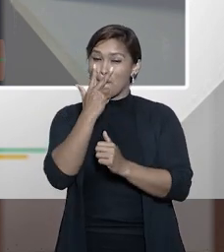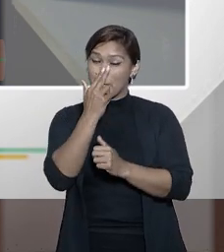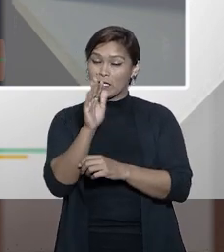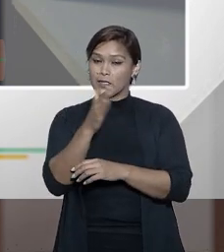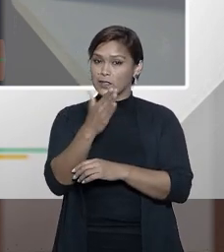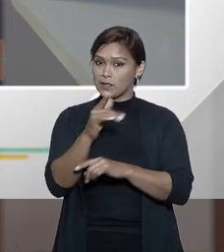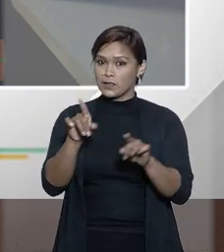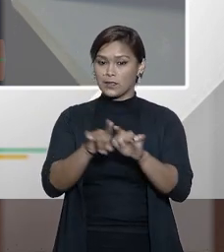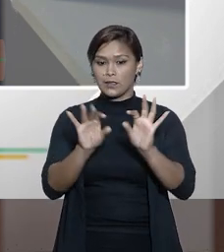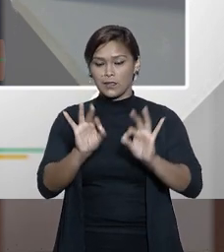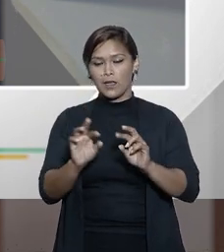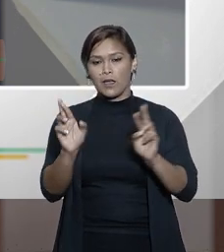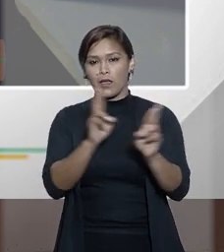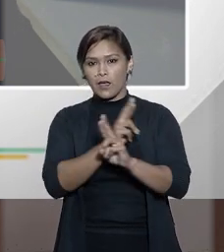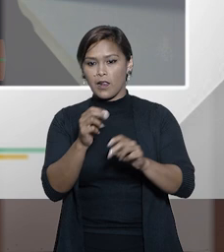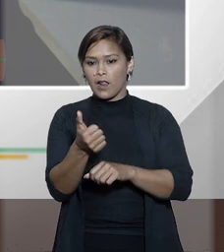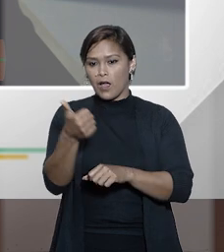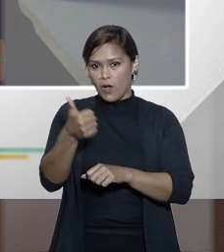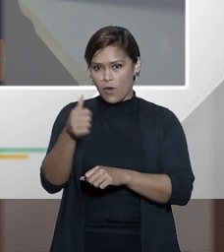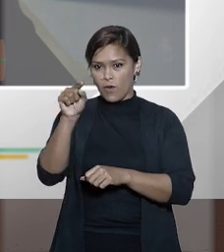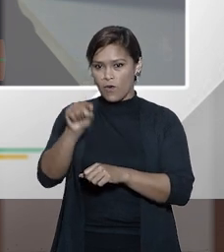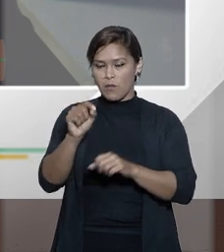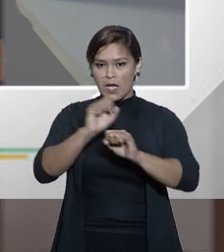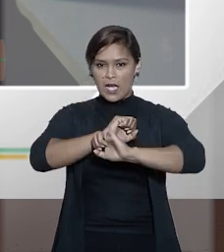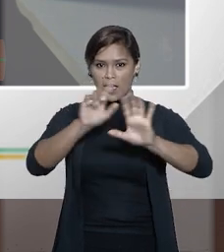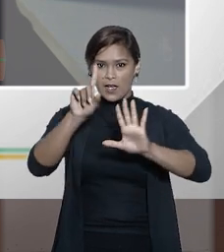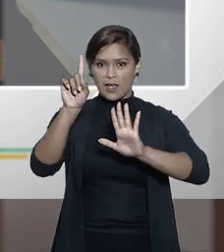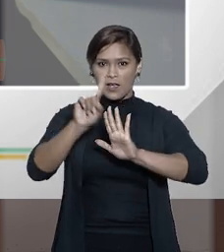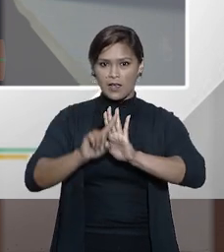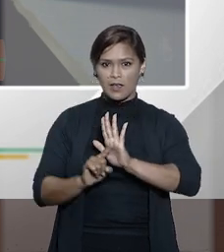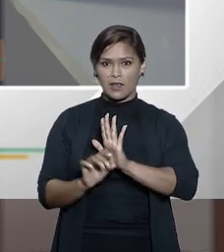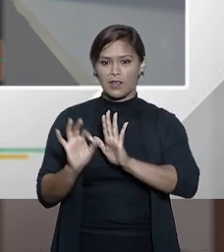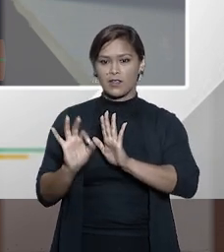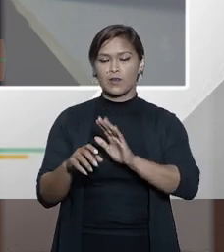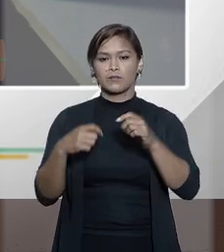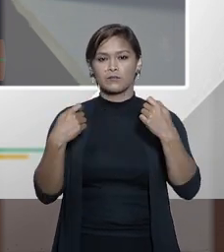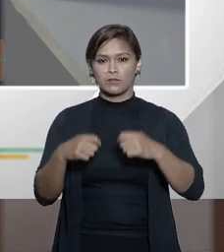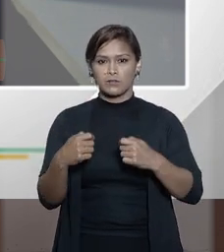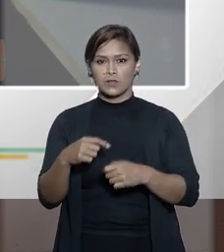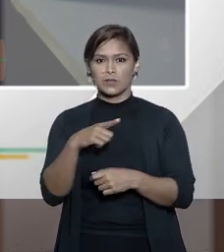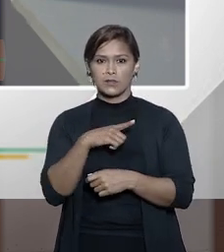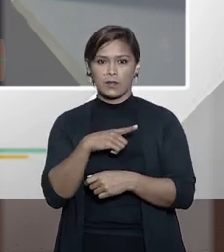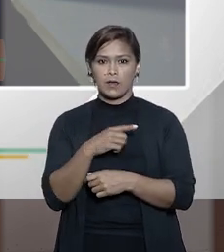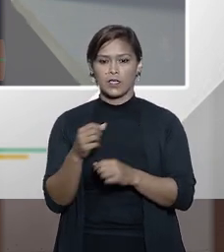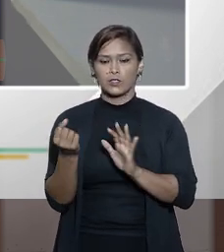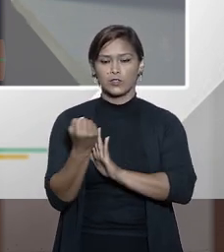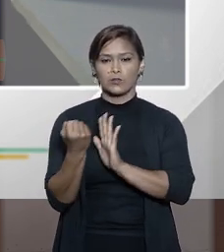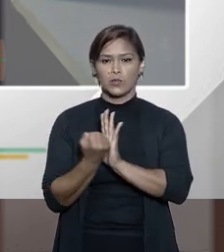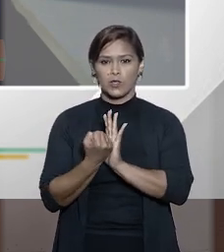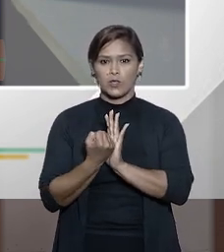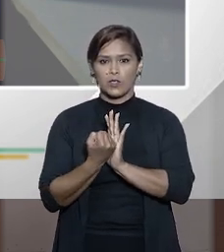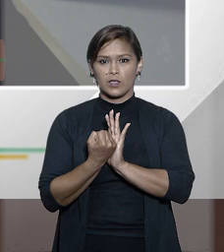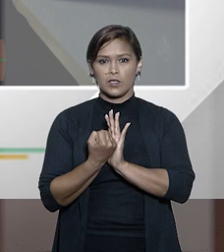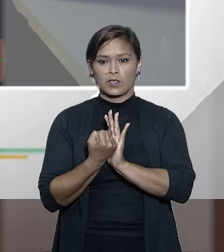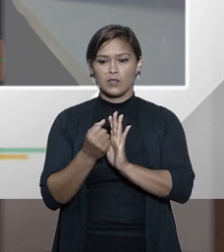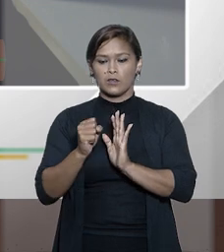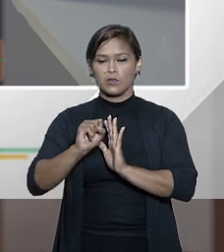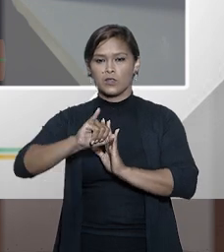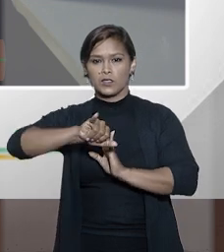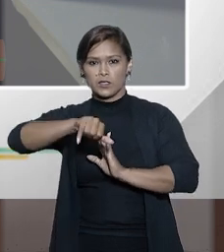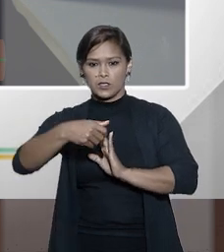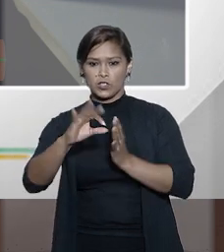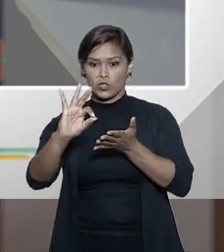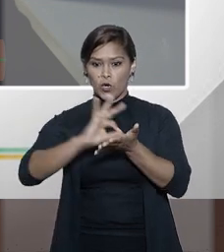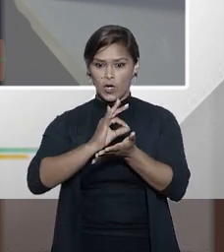parecidas e em relação a uma delas a clareza quanto a necessidade de homologação do